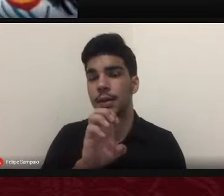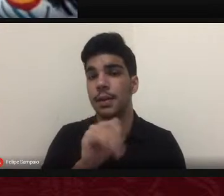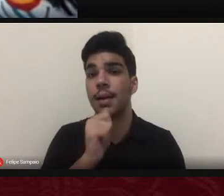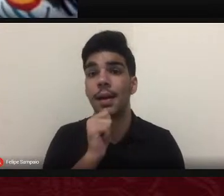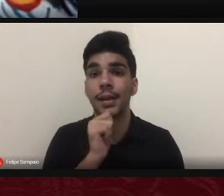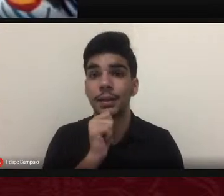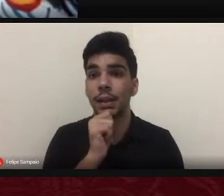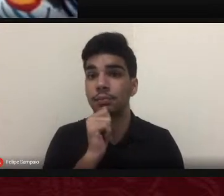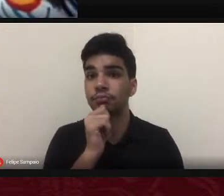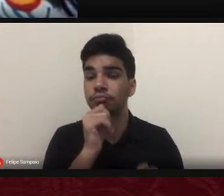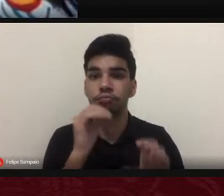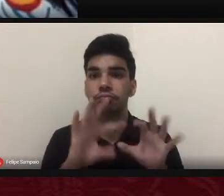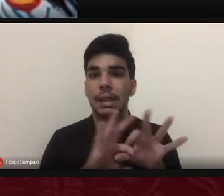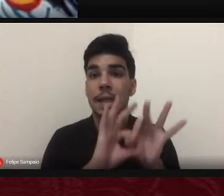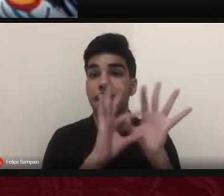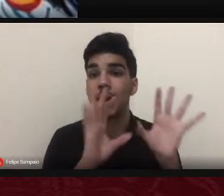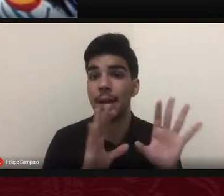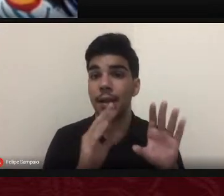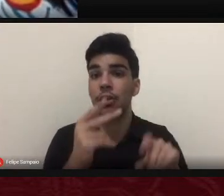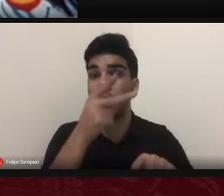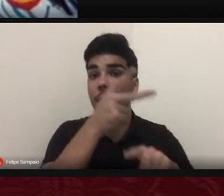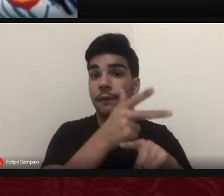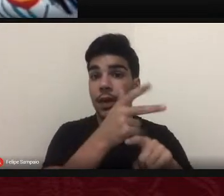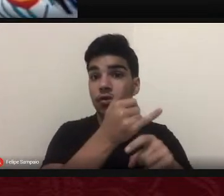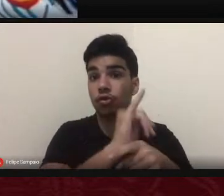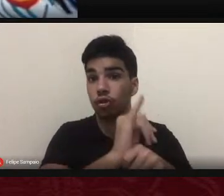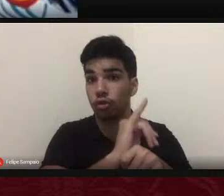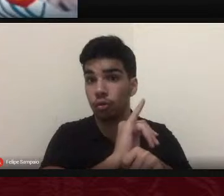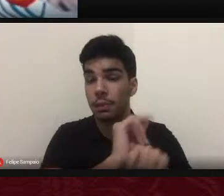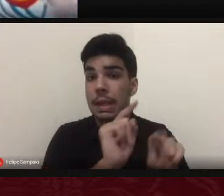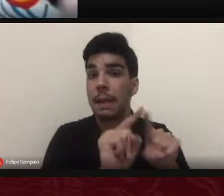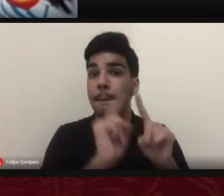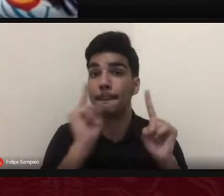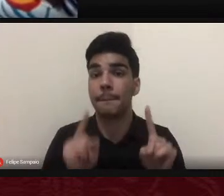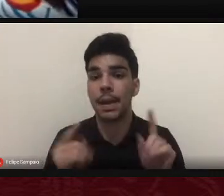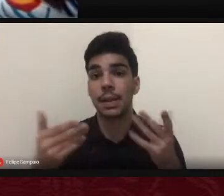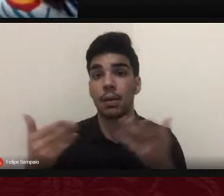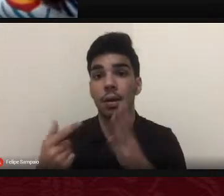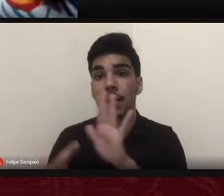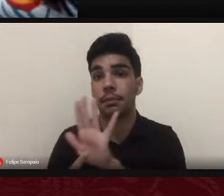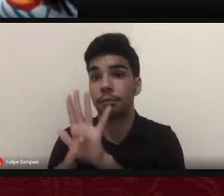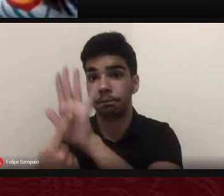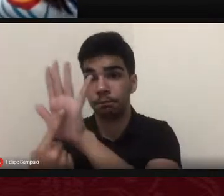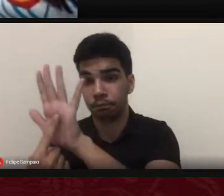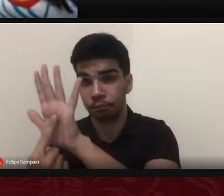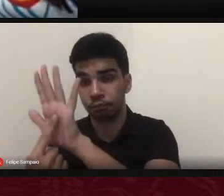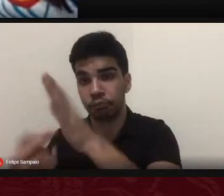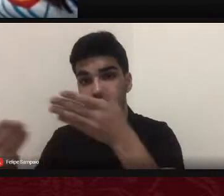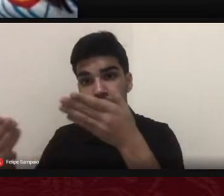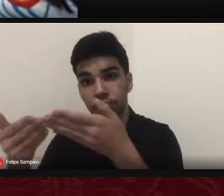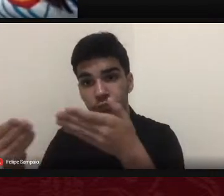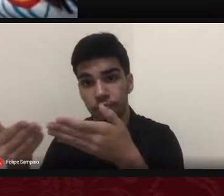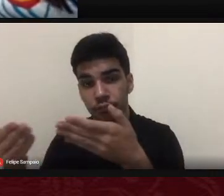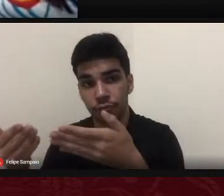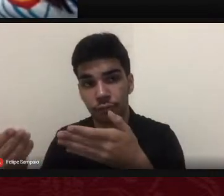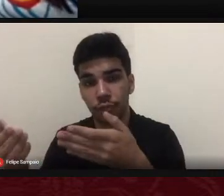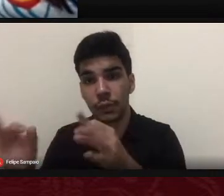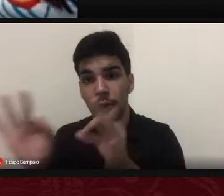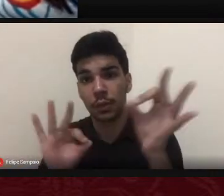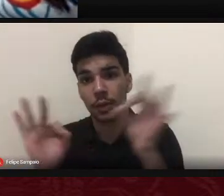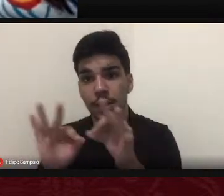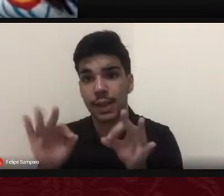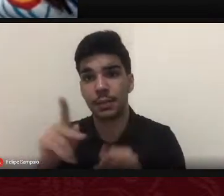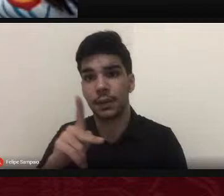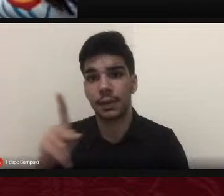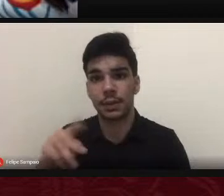mas este que eu vou apresentar agora da professora organizada pela professora Maria José